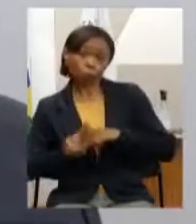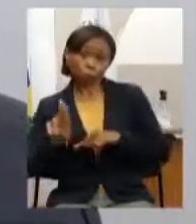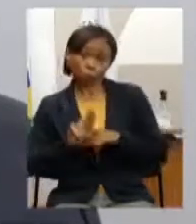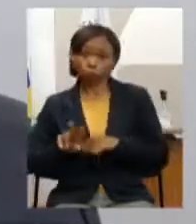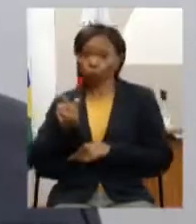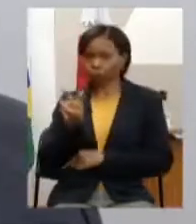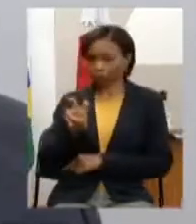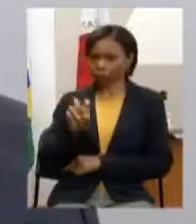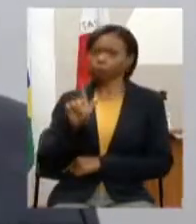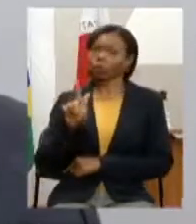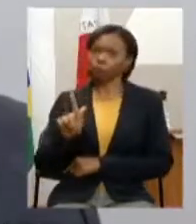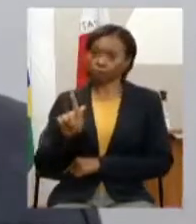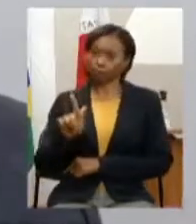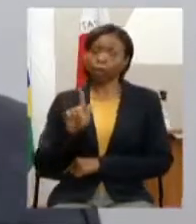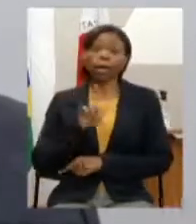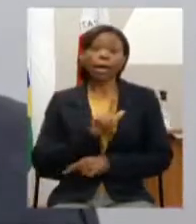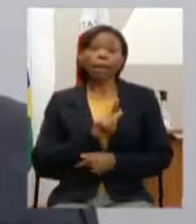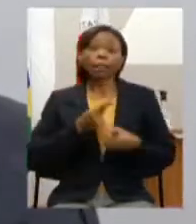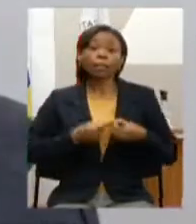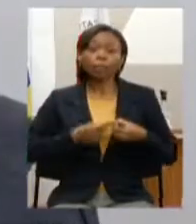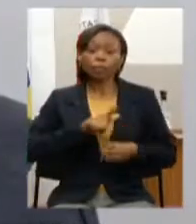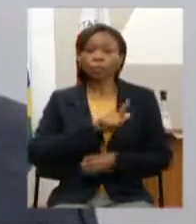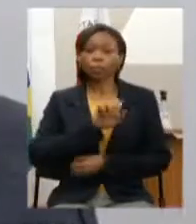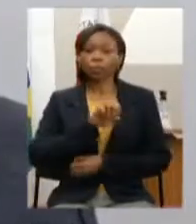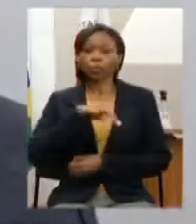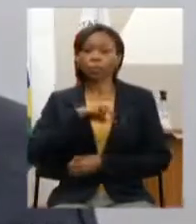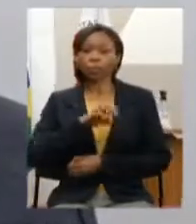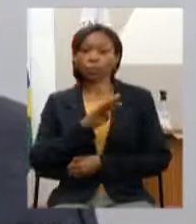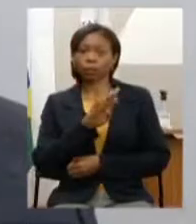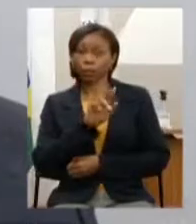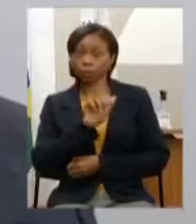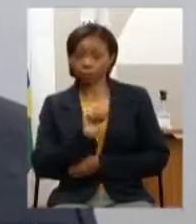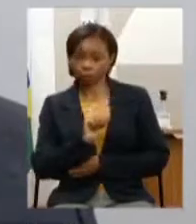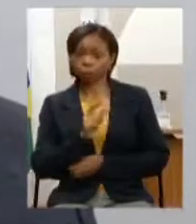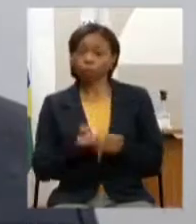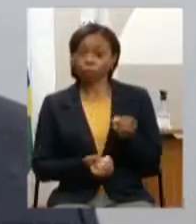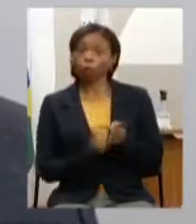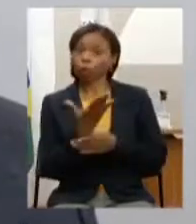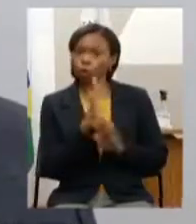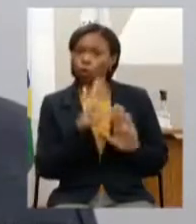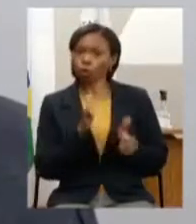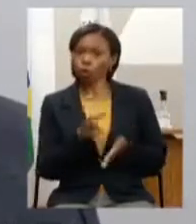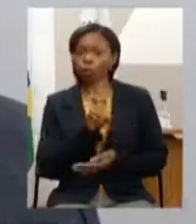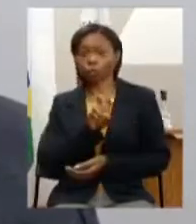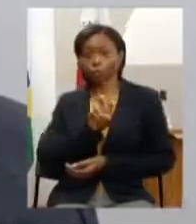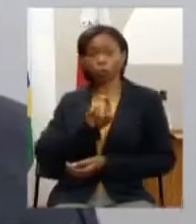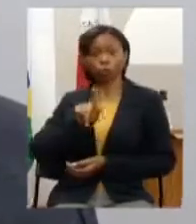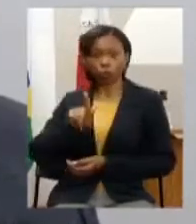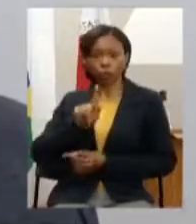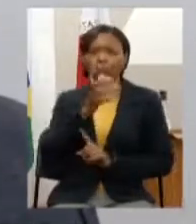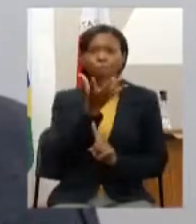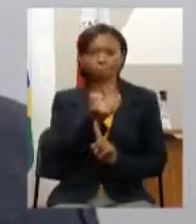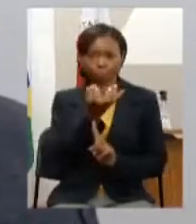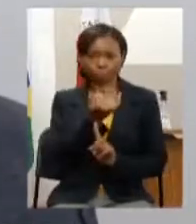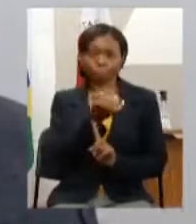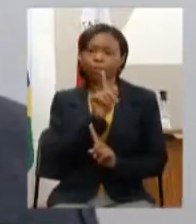após a instauração da 5G porque lá já foram concedidas algumas concessões para